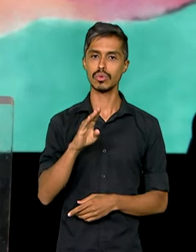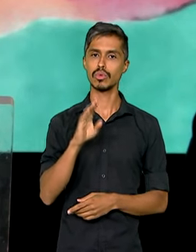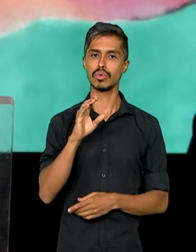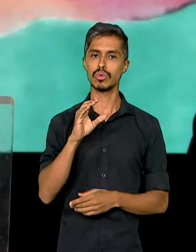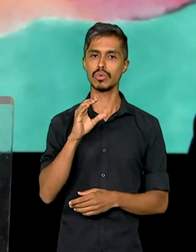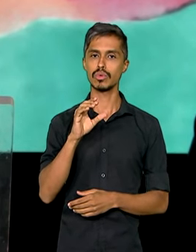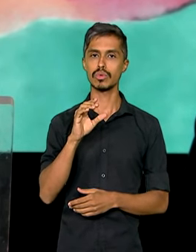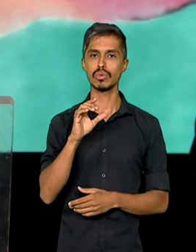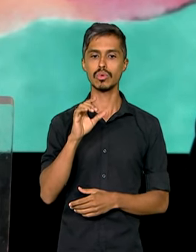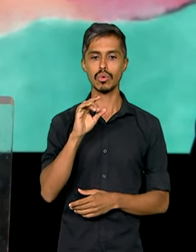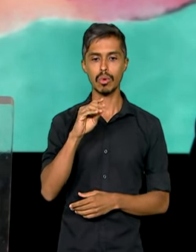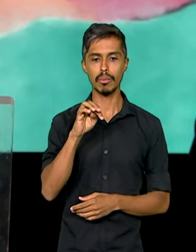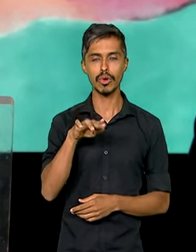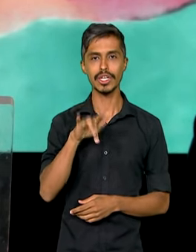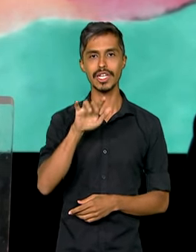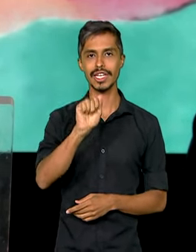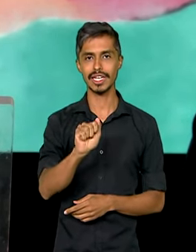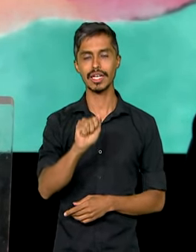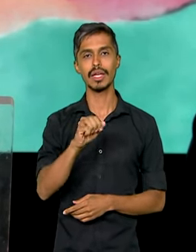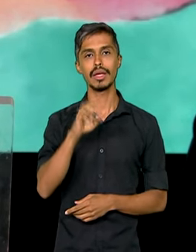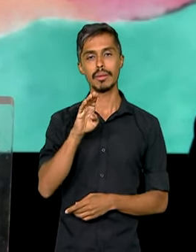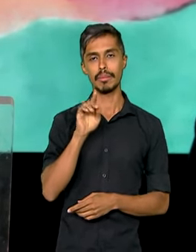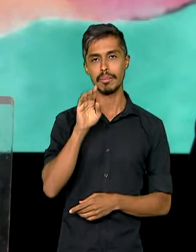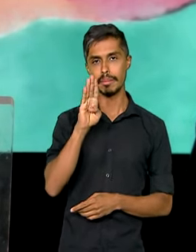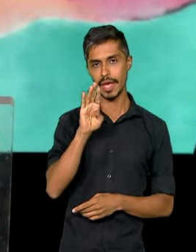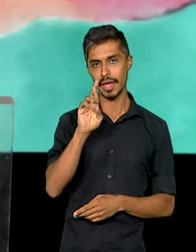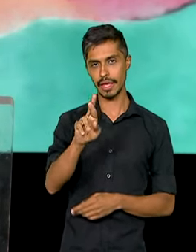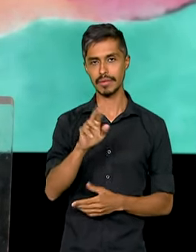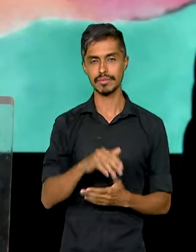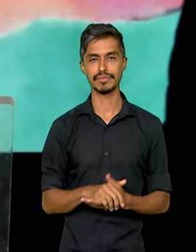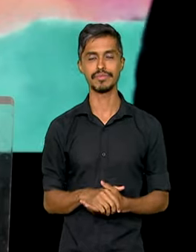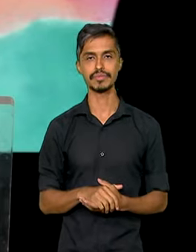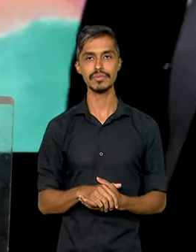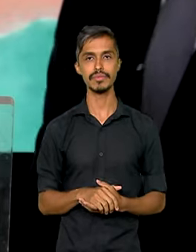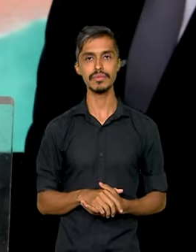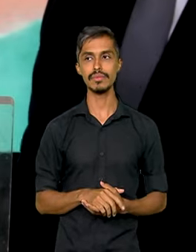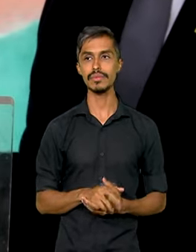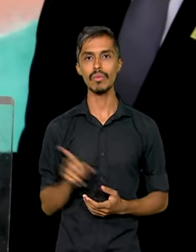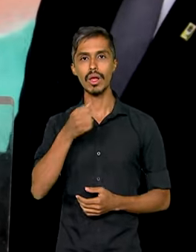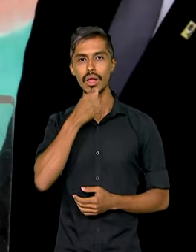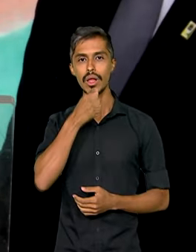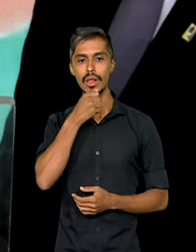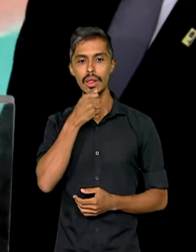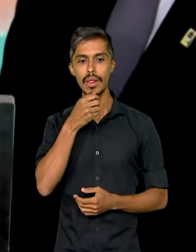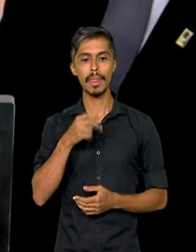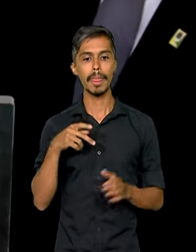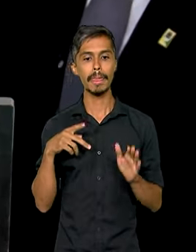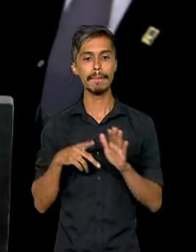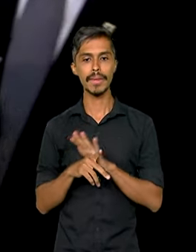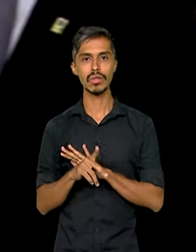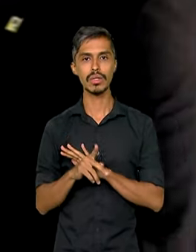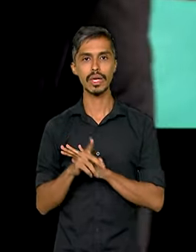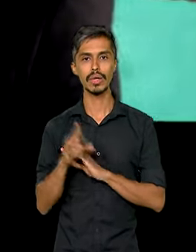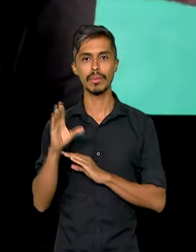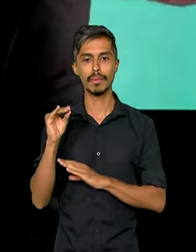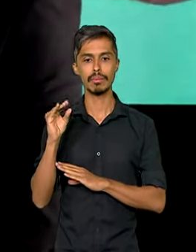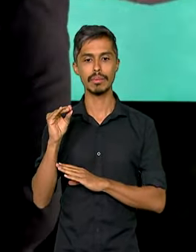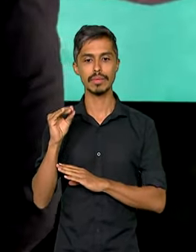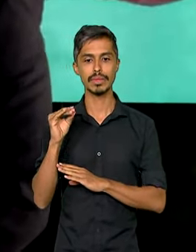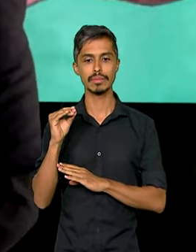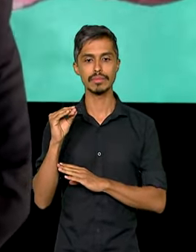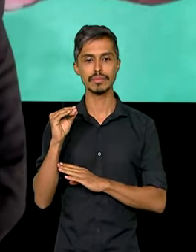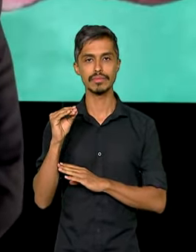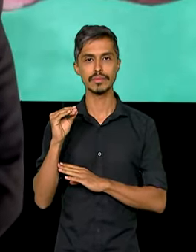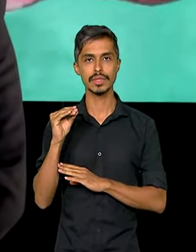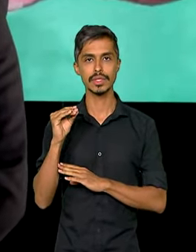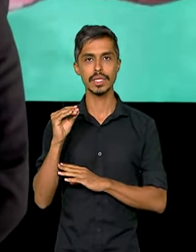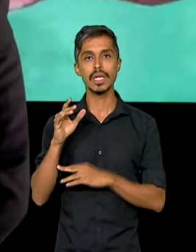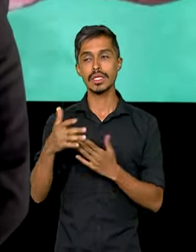ideia